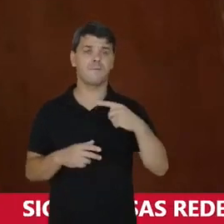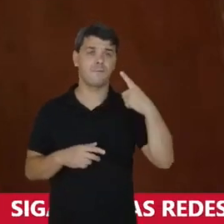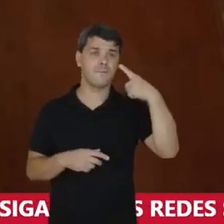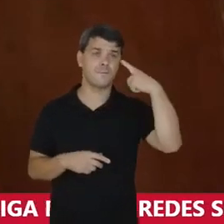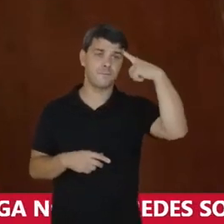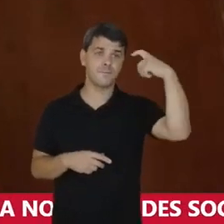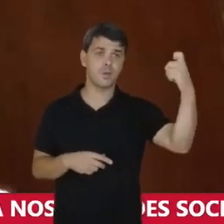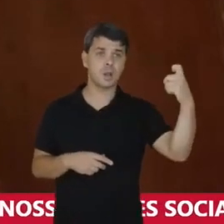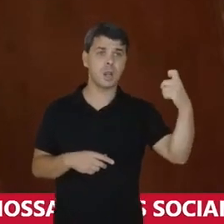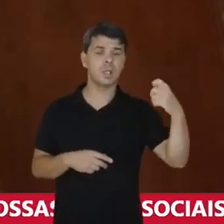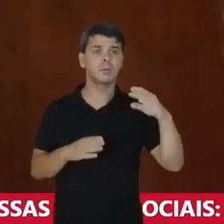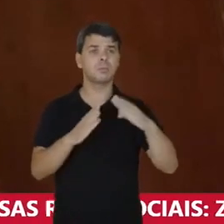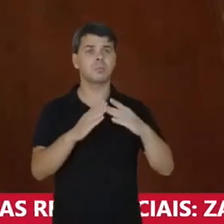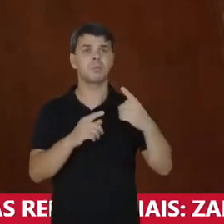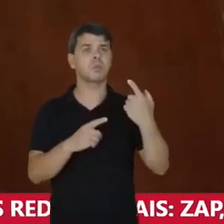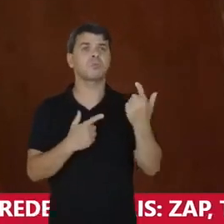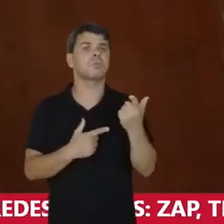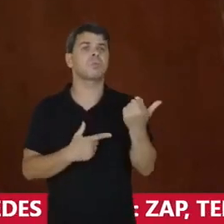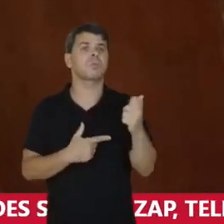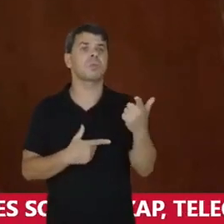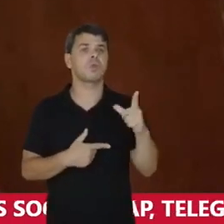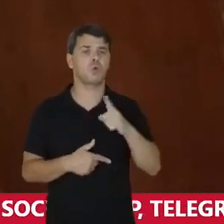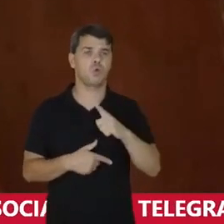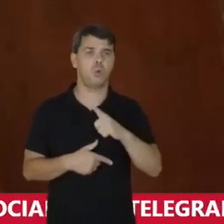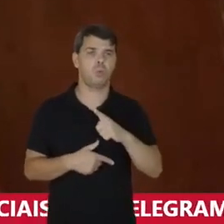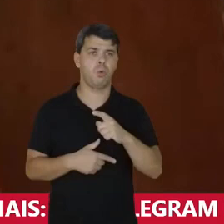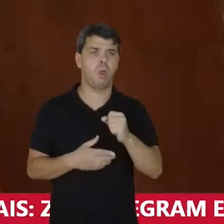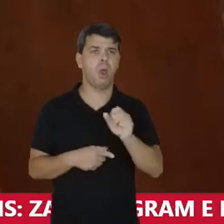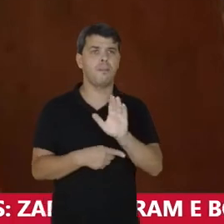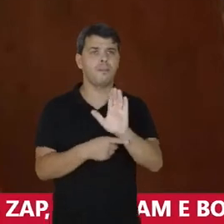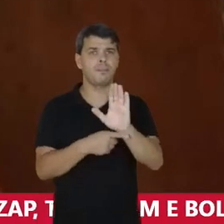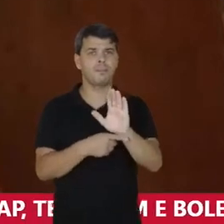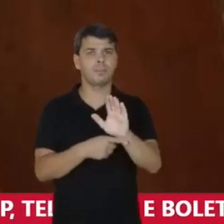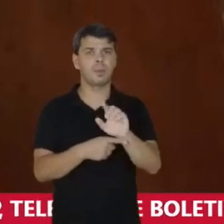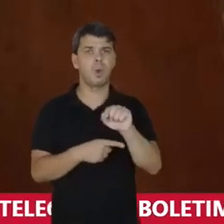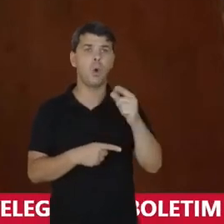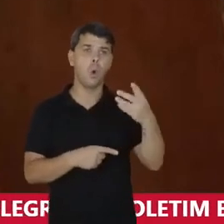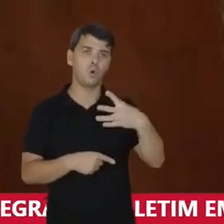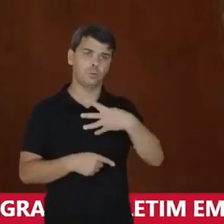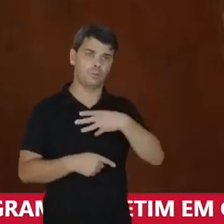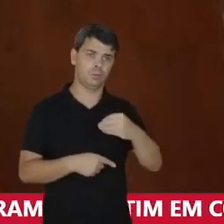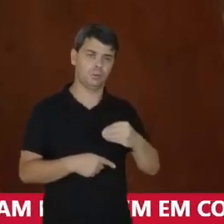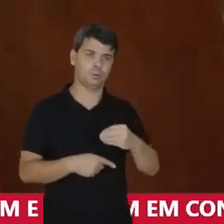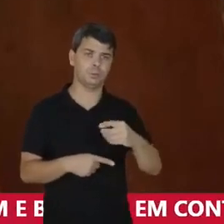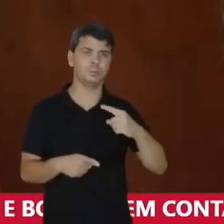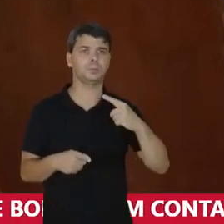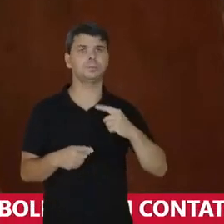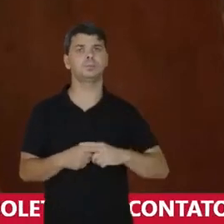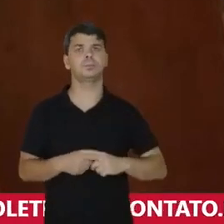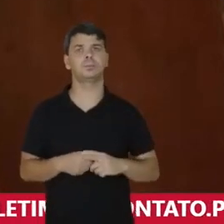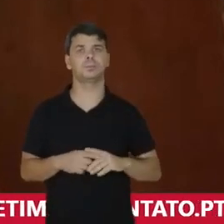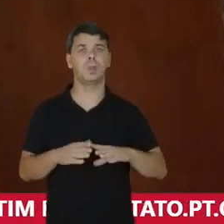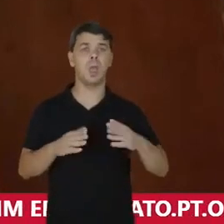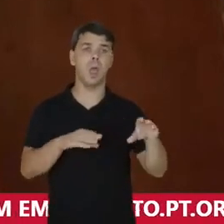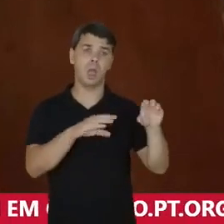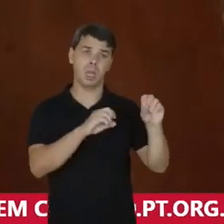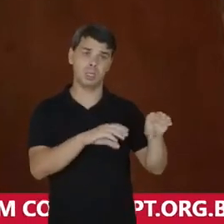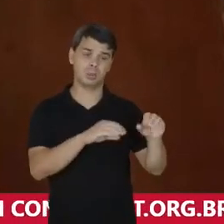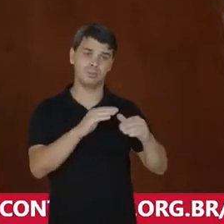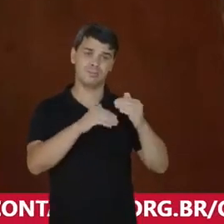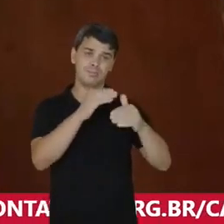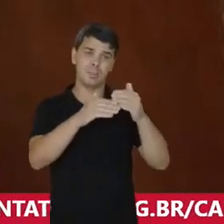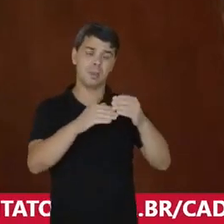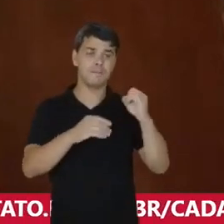violência Em seus lares Por não ter como Sustentar ou se manter A si Ou aos seus filhos A educação Nesse